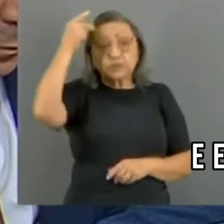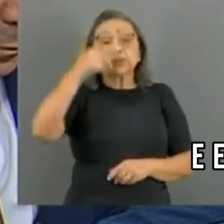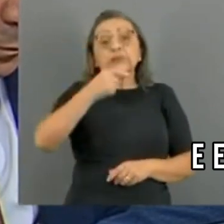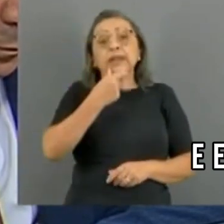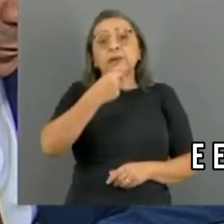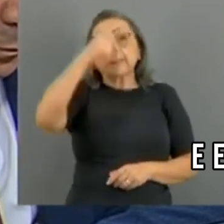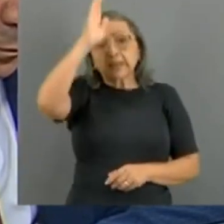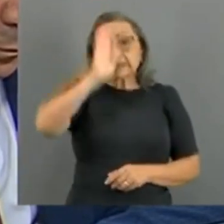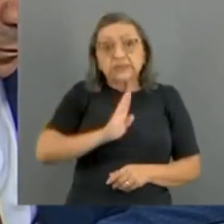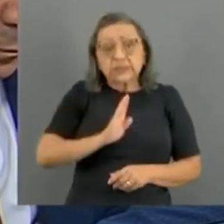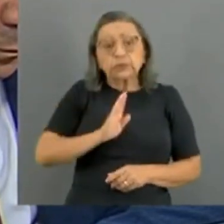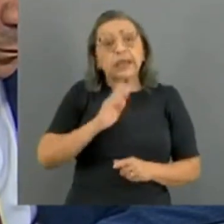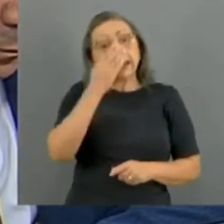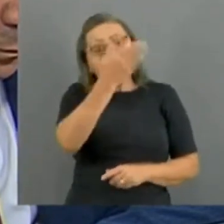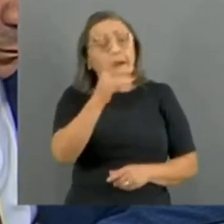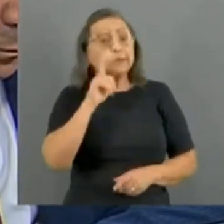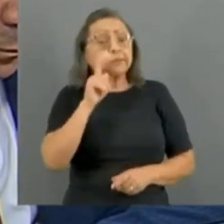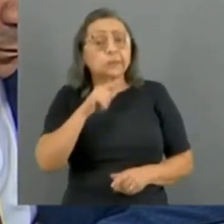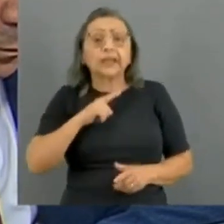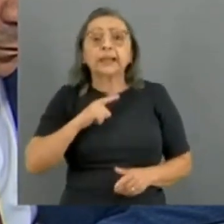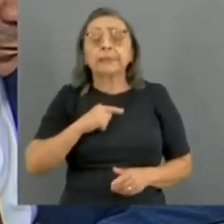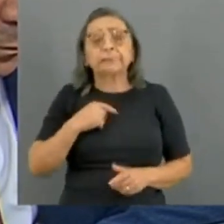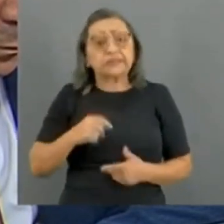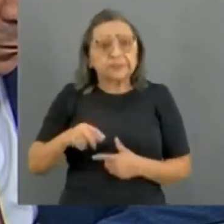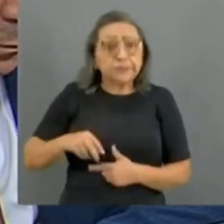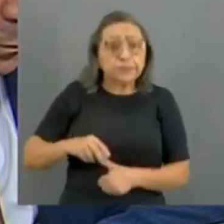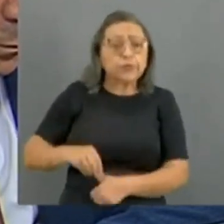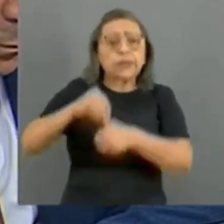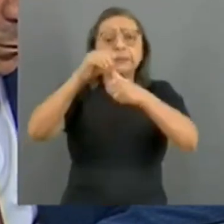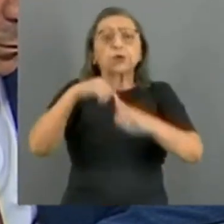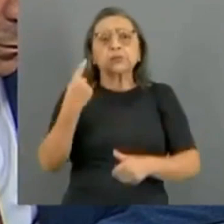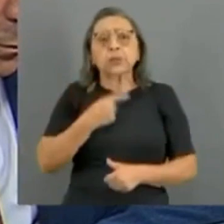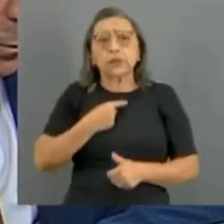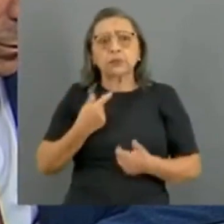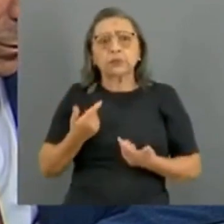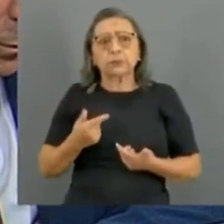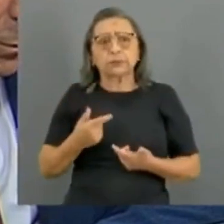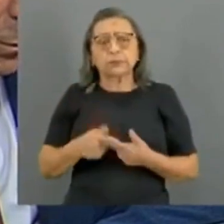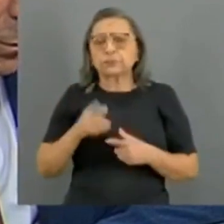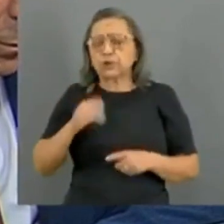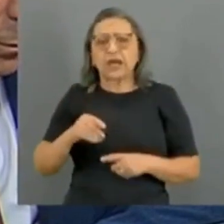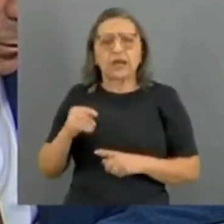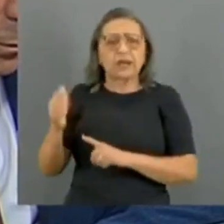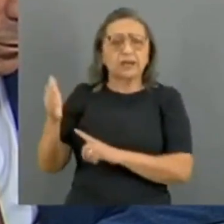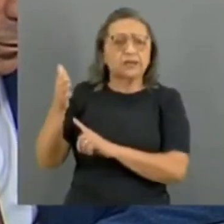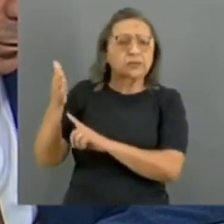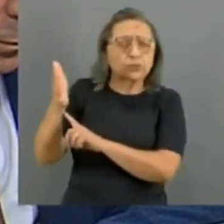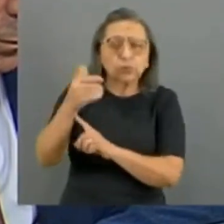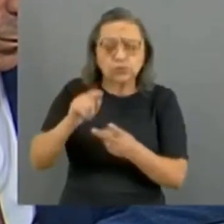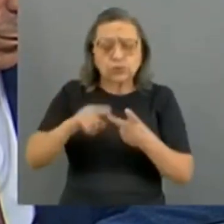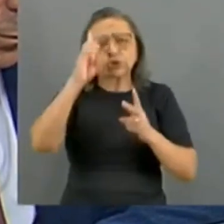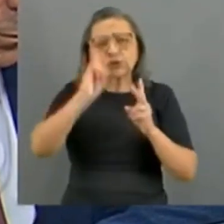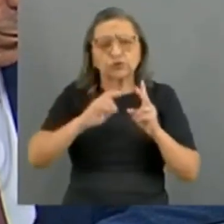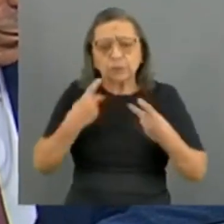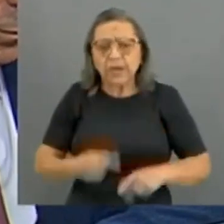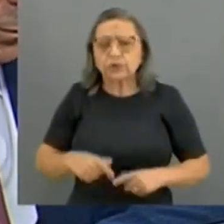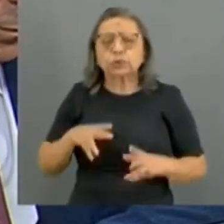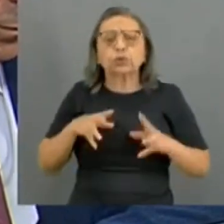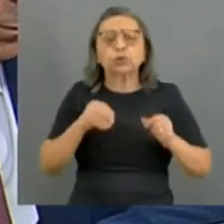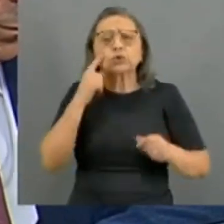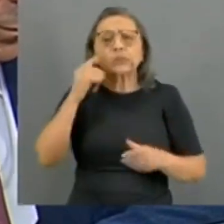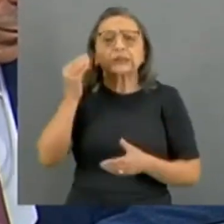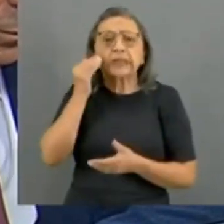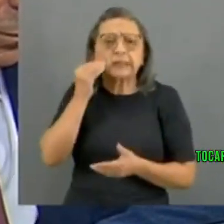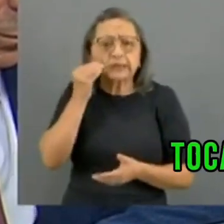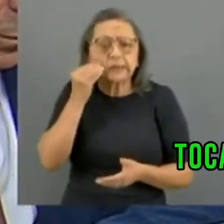ser prioridade para a gente, esse cidadão brasileiro precisa, Ministério da Saúde, Itamaraty, Direitos Humanos, mas tudo que eu podia fazer, já tentei essa audiência com a